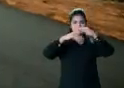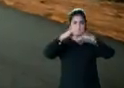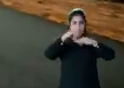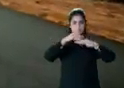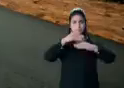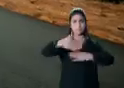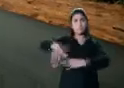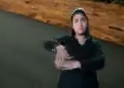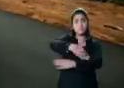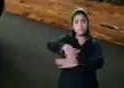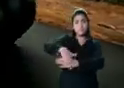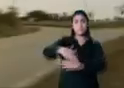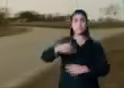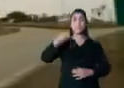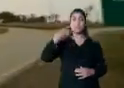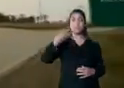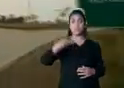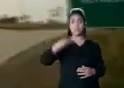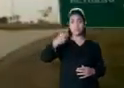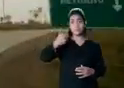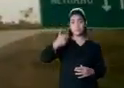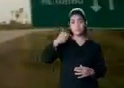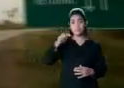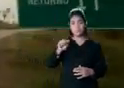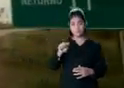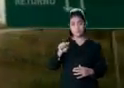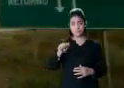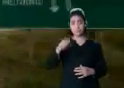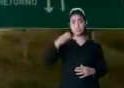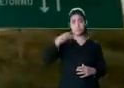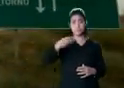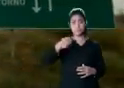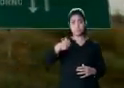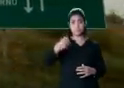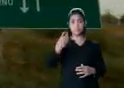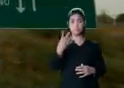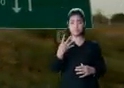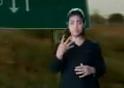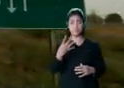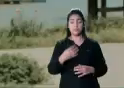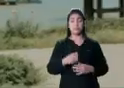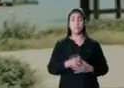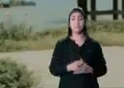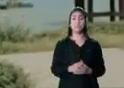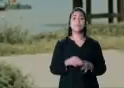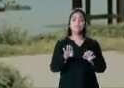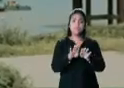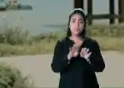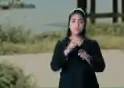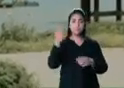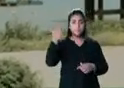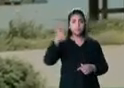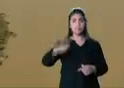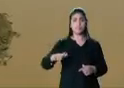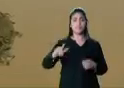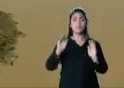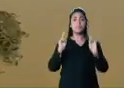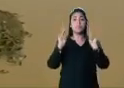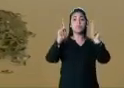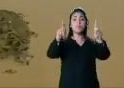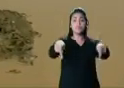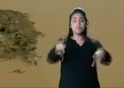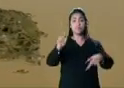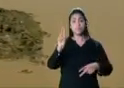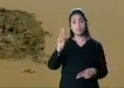das obras de recuperação e manutenção das BR-317 e 364 para o DENIT e com a luta pela construção da